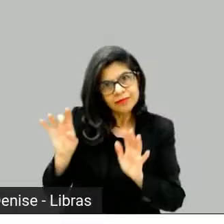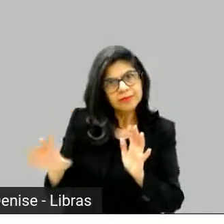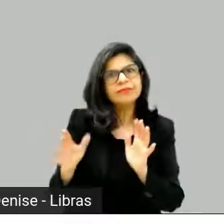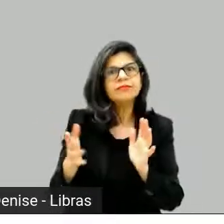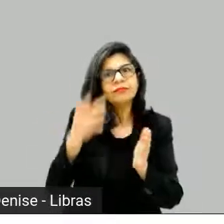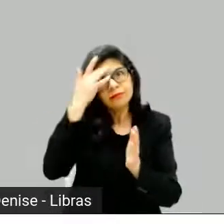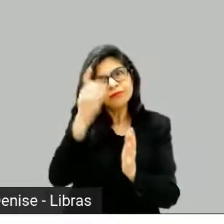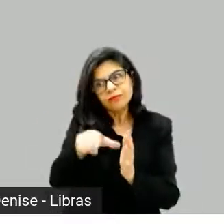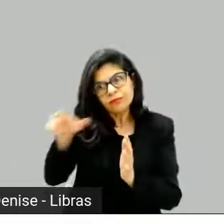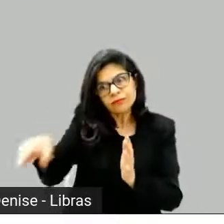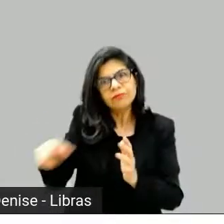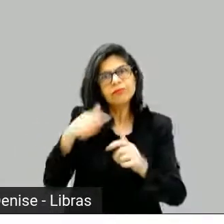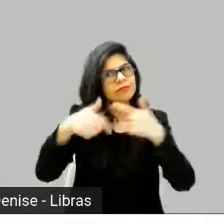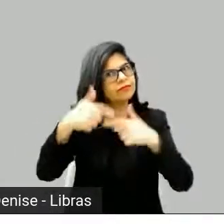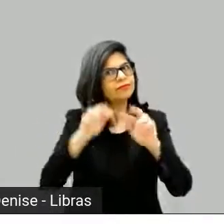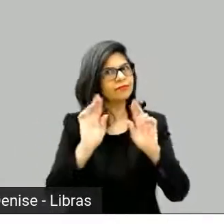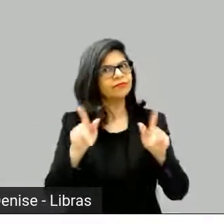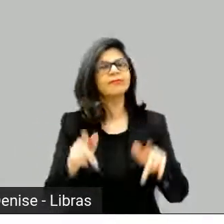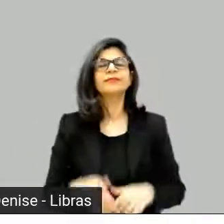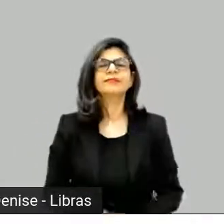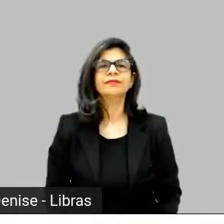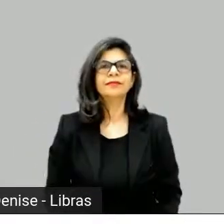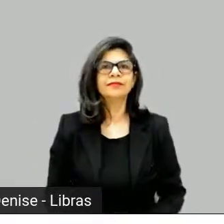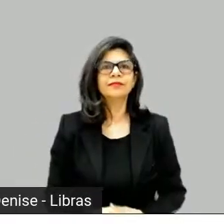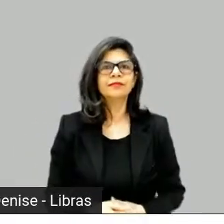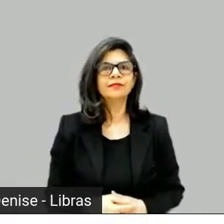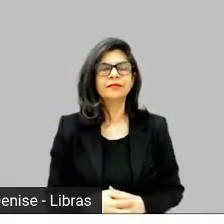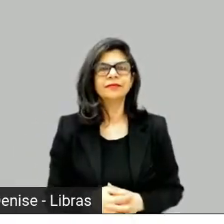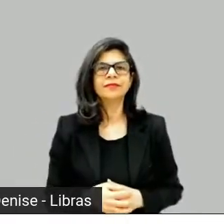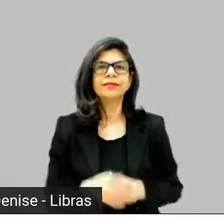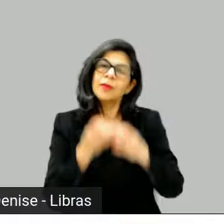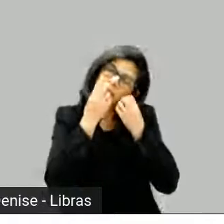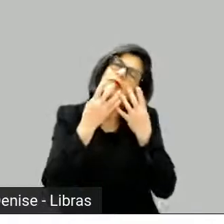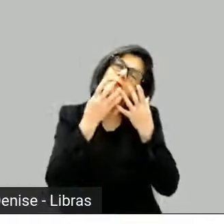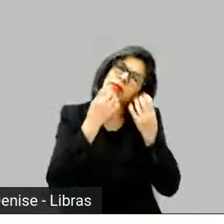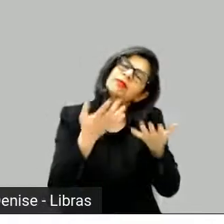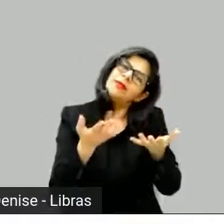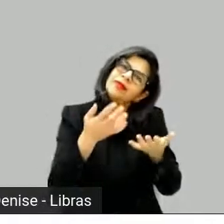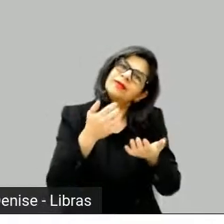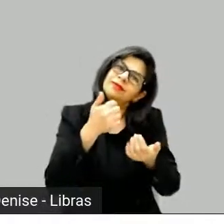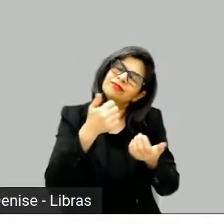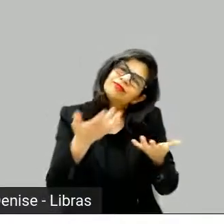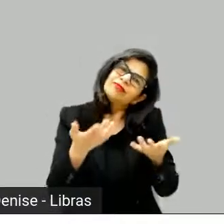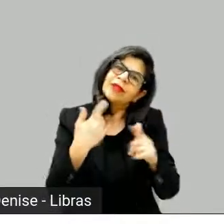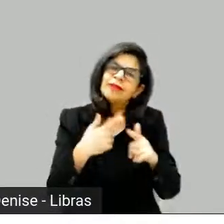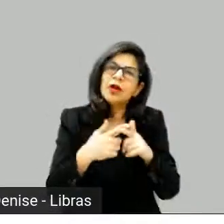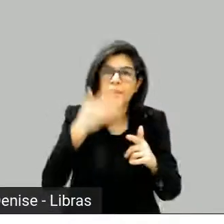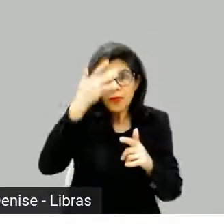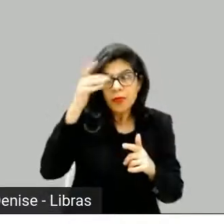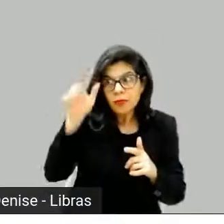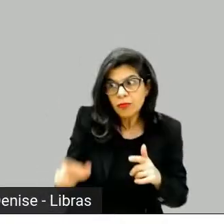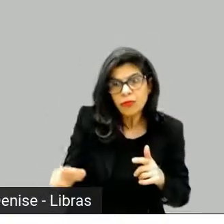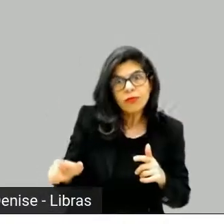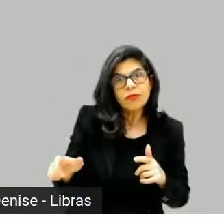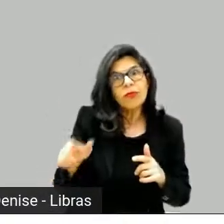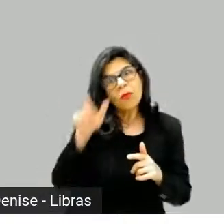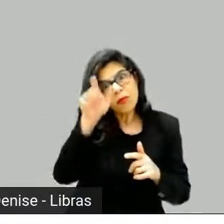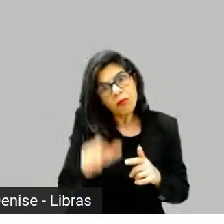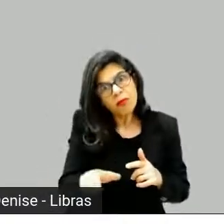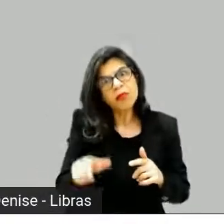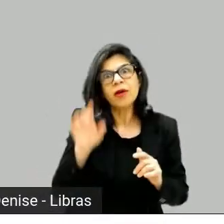isso é muito bom saber, assim, eu acho que é muito bom quando a gente cita esses exemplos reais, né, porque também dá aquela,